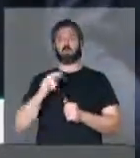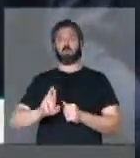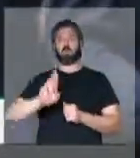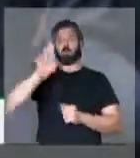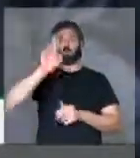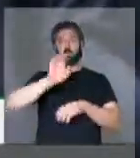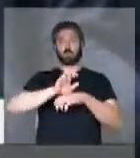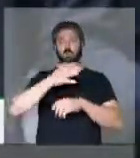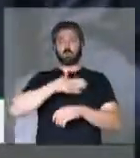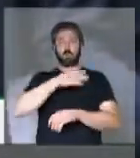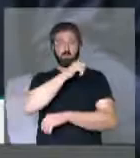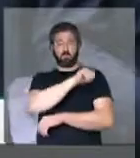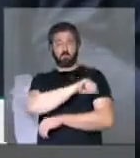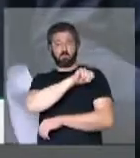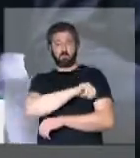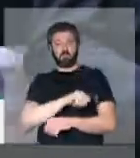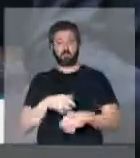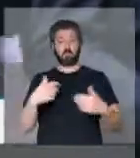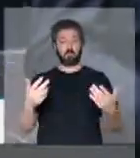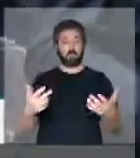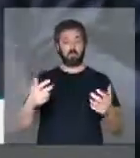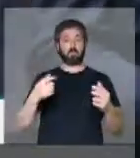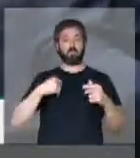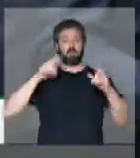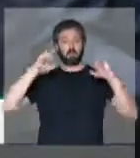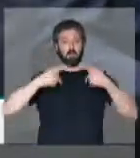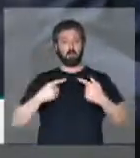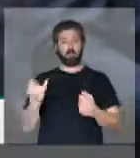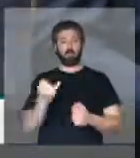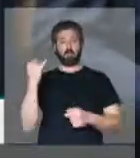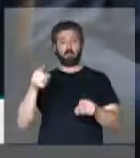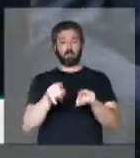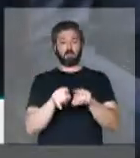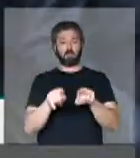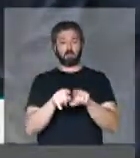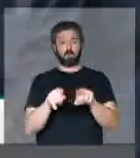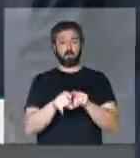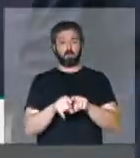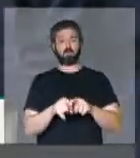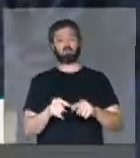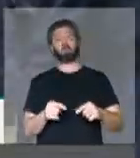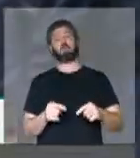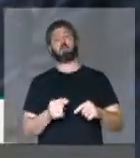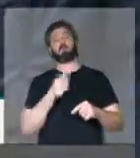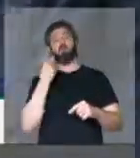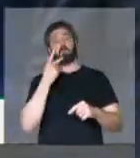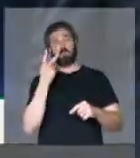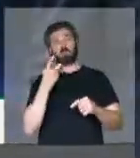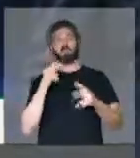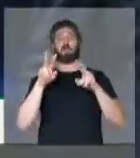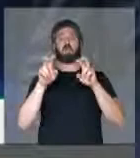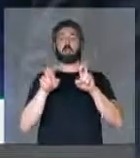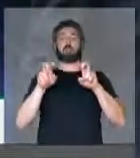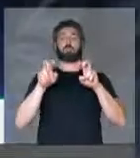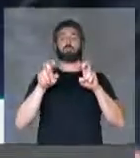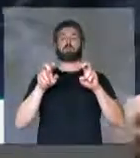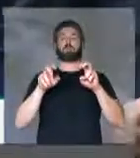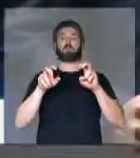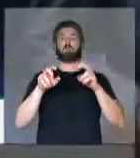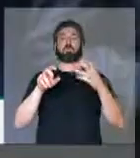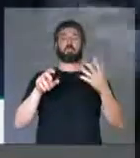representando o meu estado do Rio de Janeiro e reconhecendo também a importância de estarmos falando a respeito da